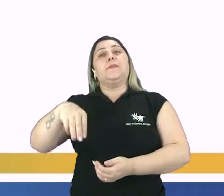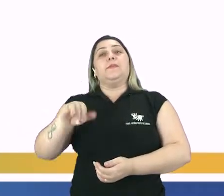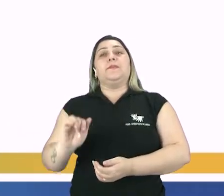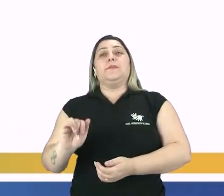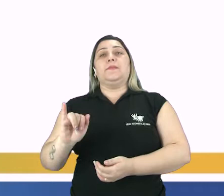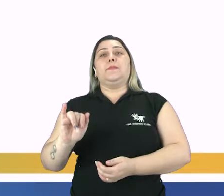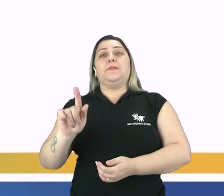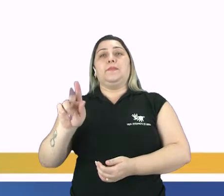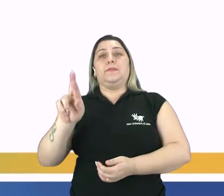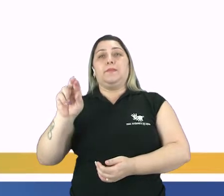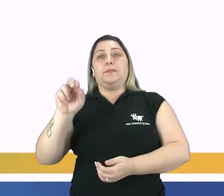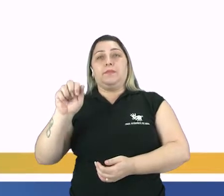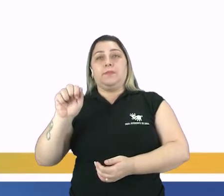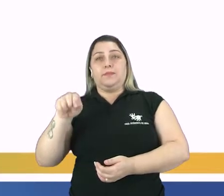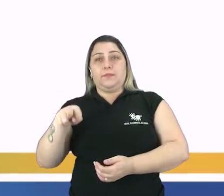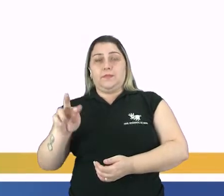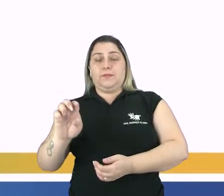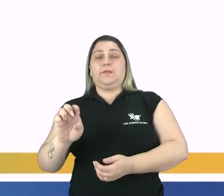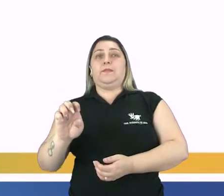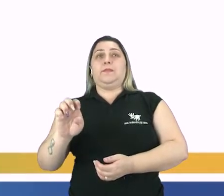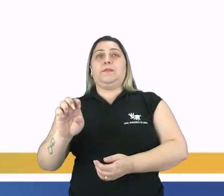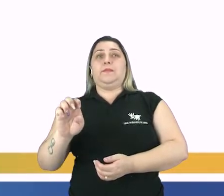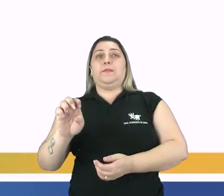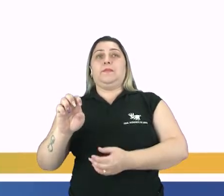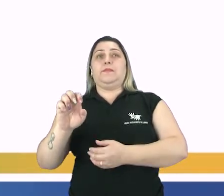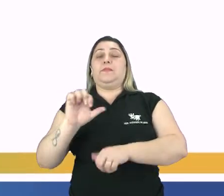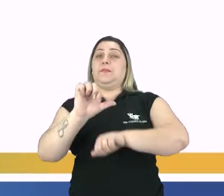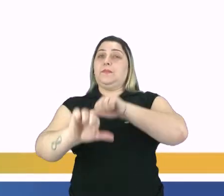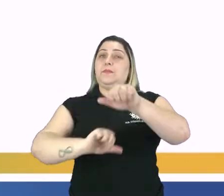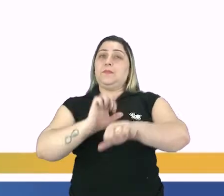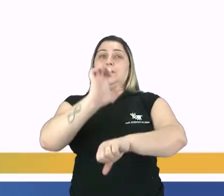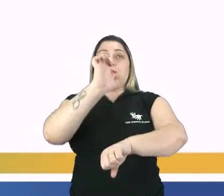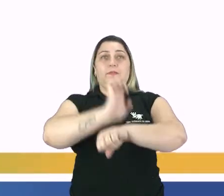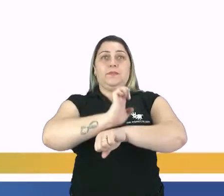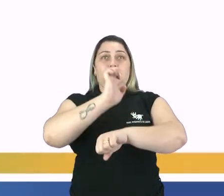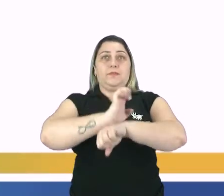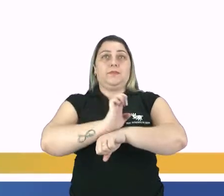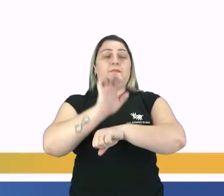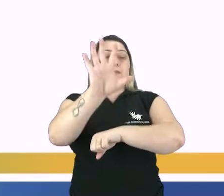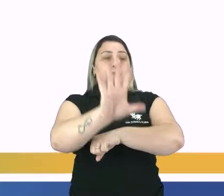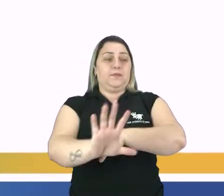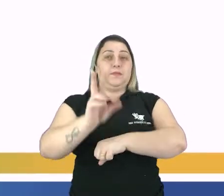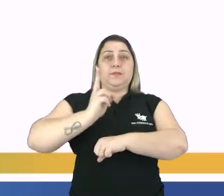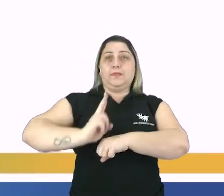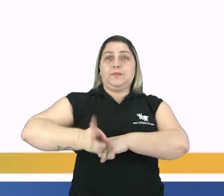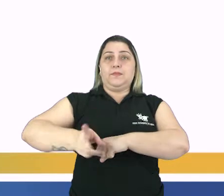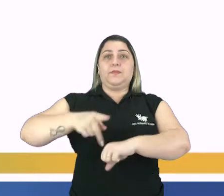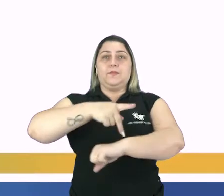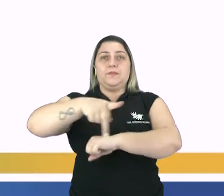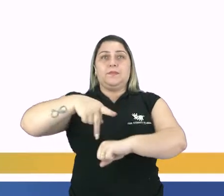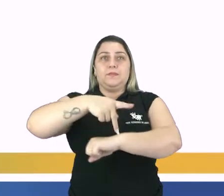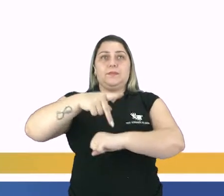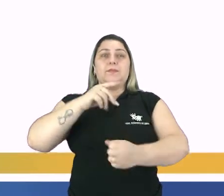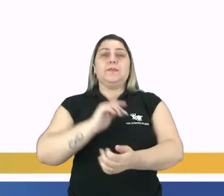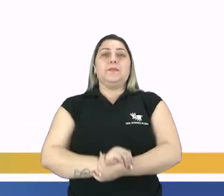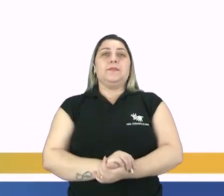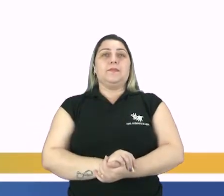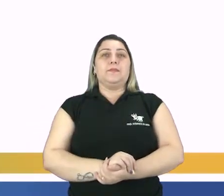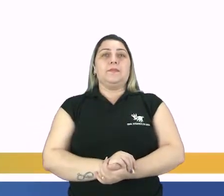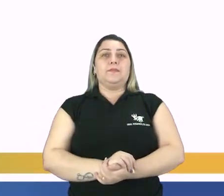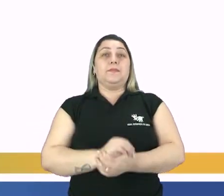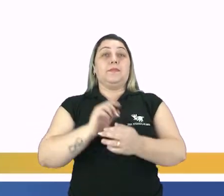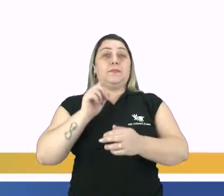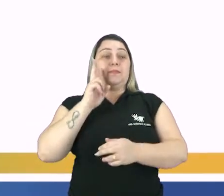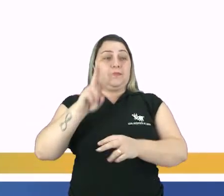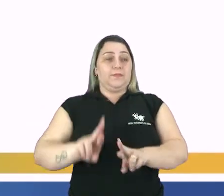que é aquele que muda de lugar de estado ou região de um mesmo país. país. Então você vira a diferença aí, vamos